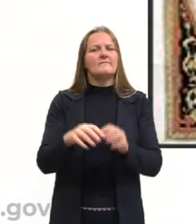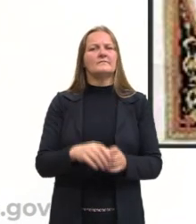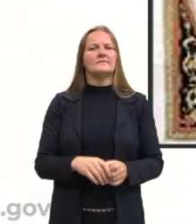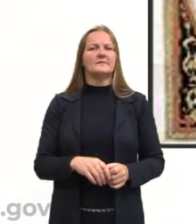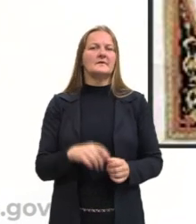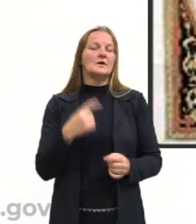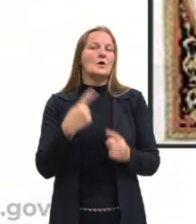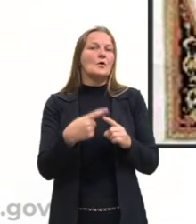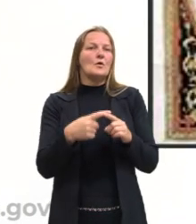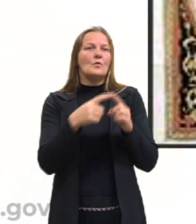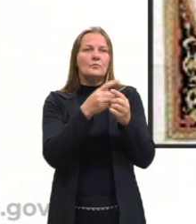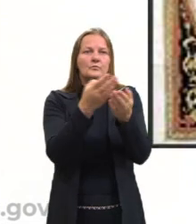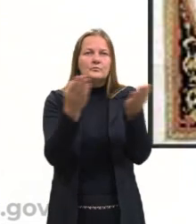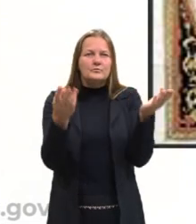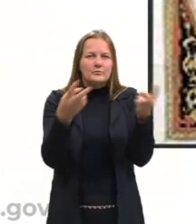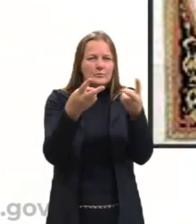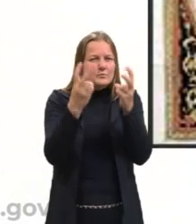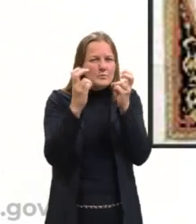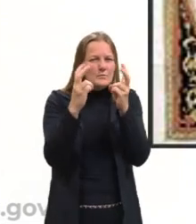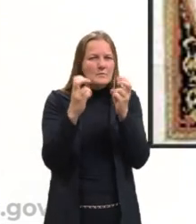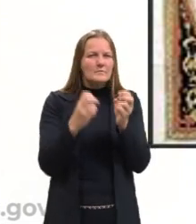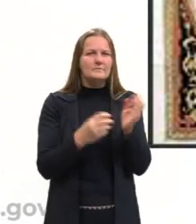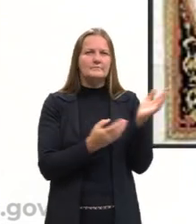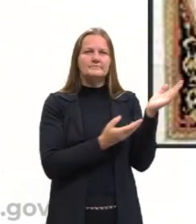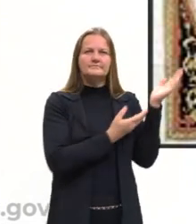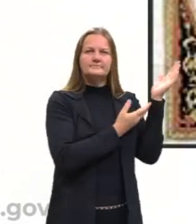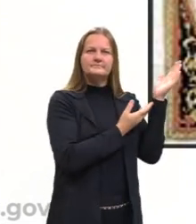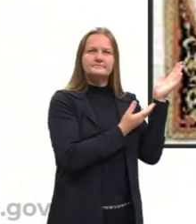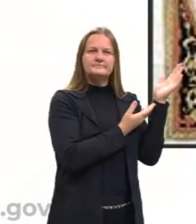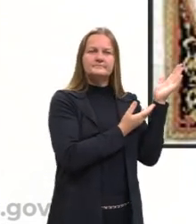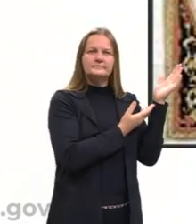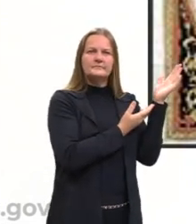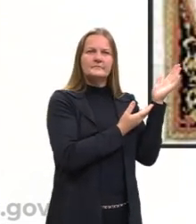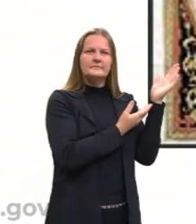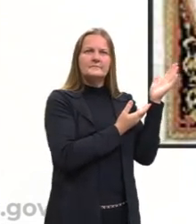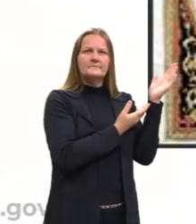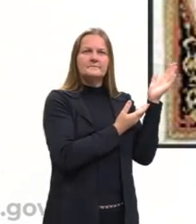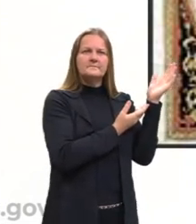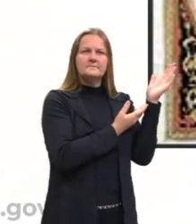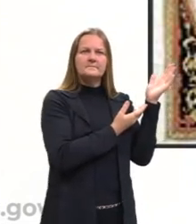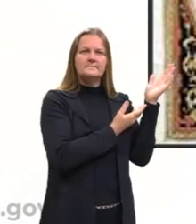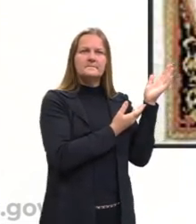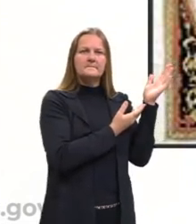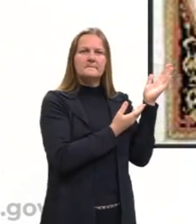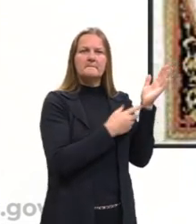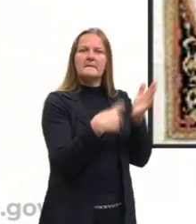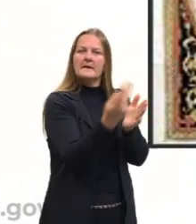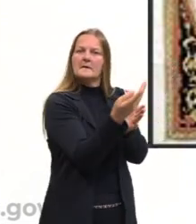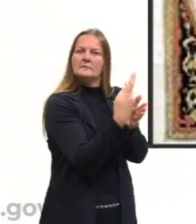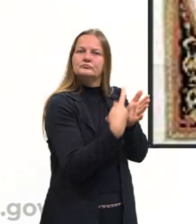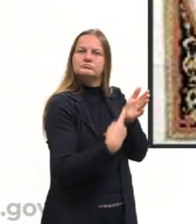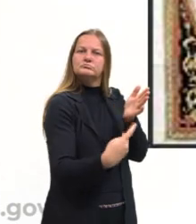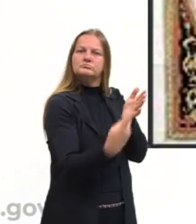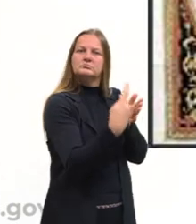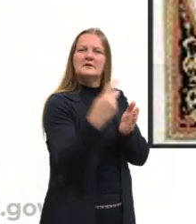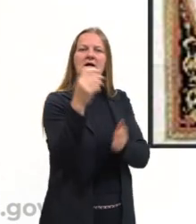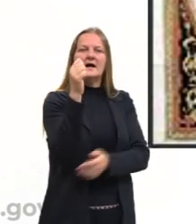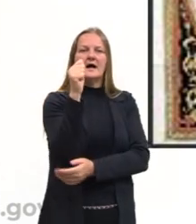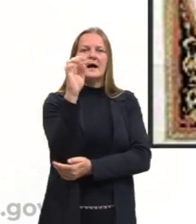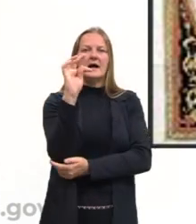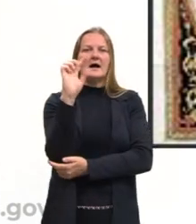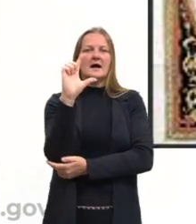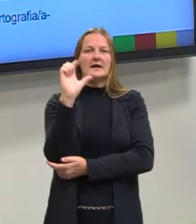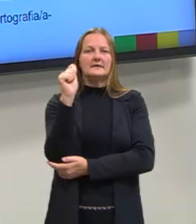Aqui, como vocês podem perceber, a gente tem um atlas, né? Da cartografia de 1500. A gente